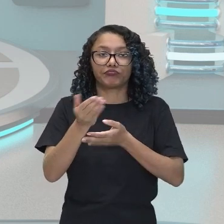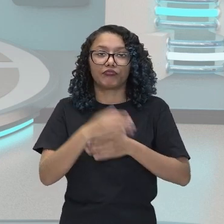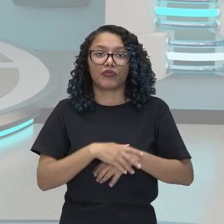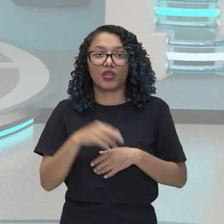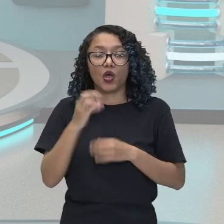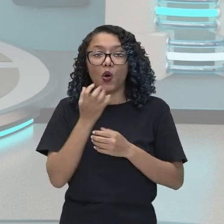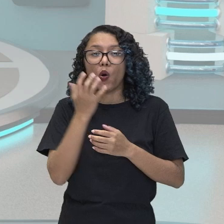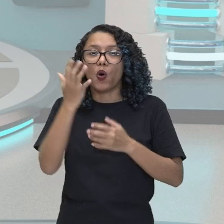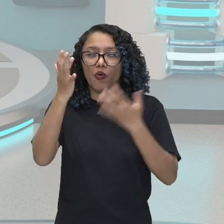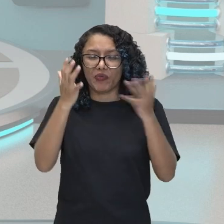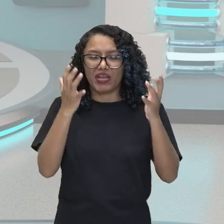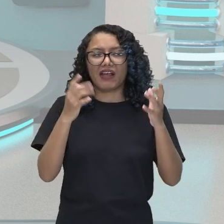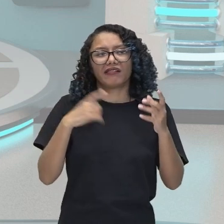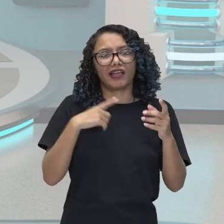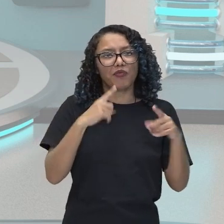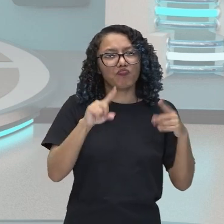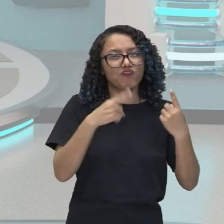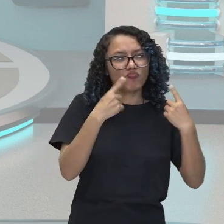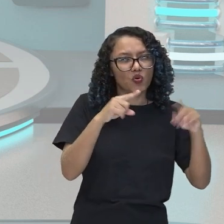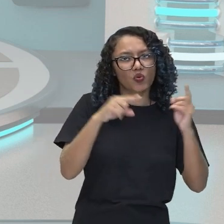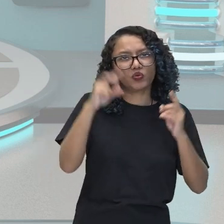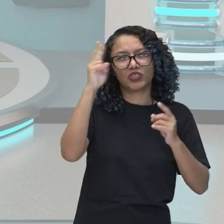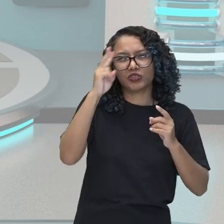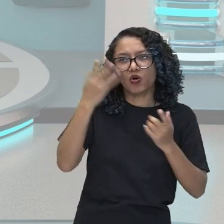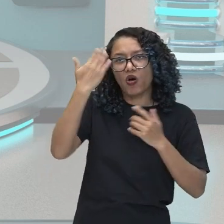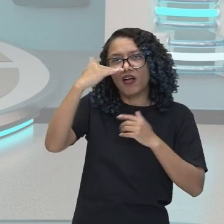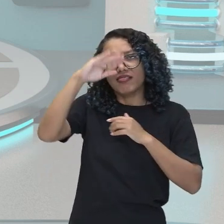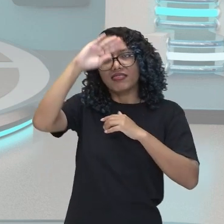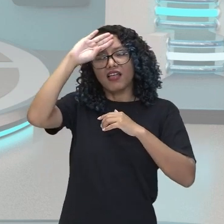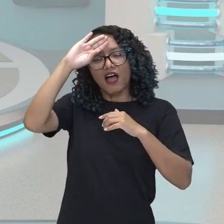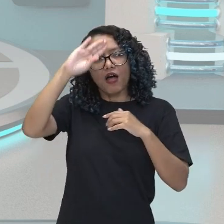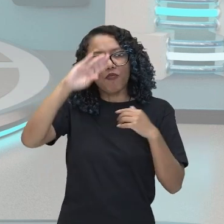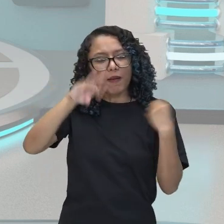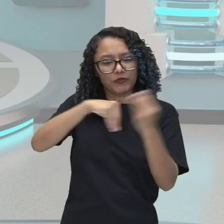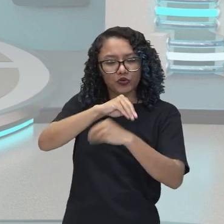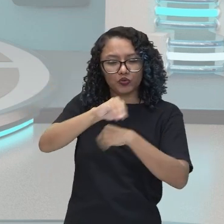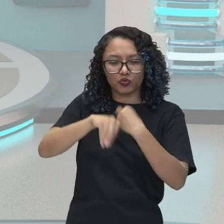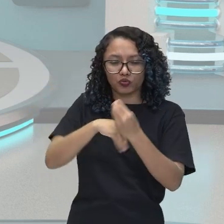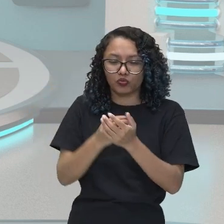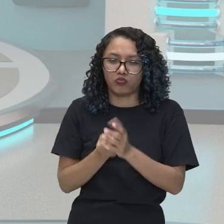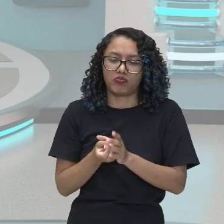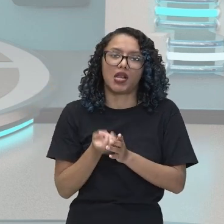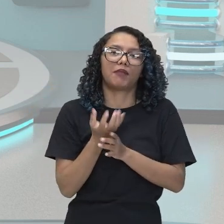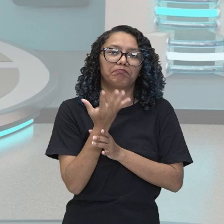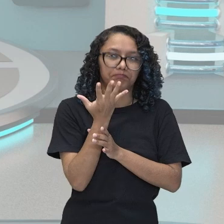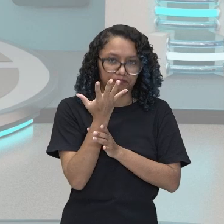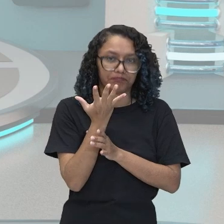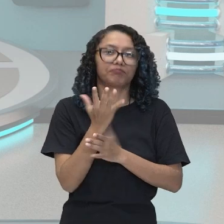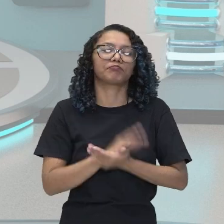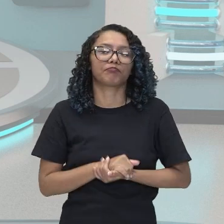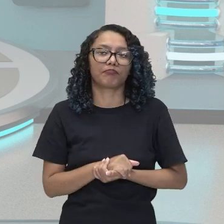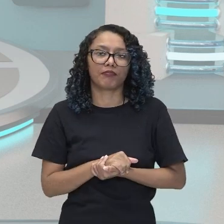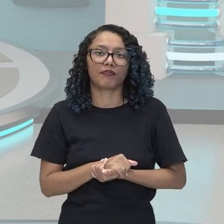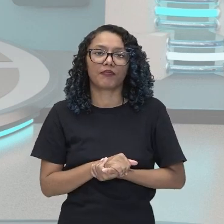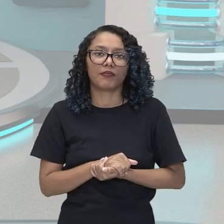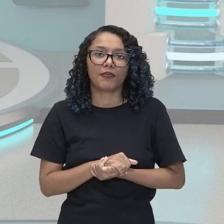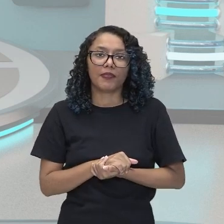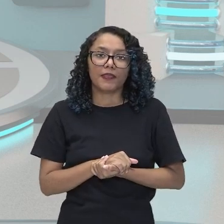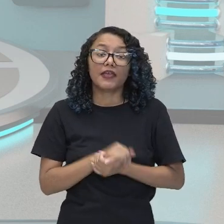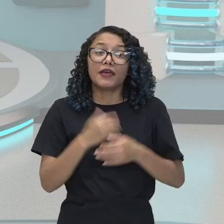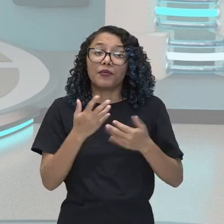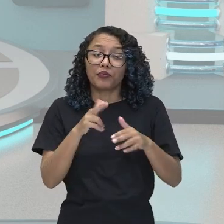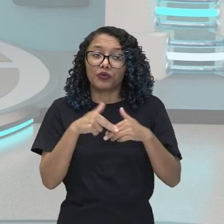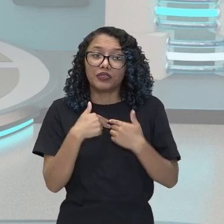combinam e se completam, produzindo em conjunto um número teatral de força,